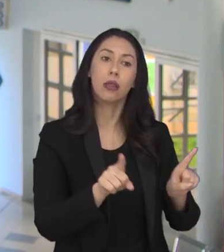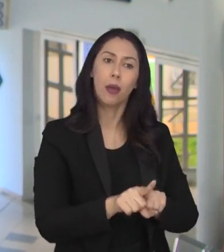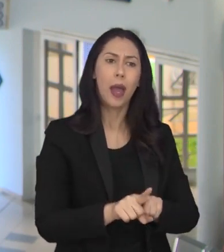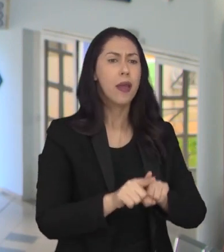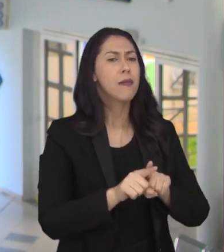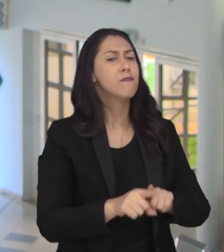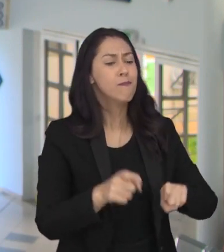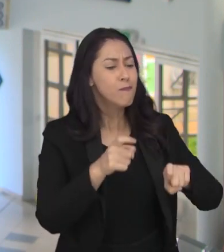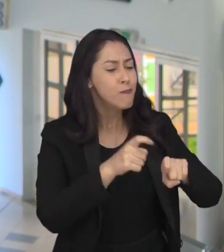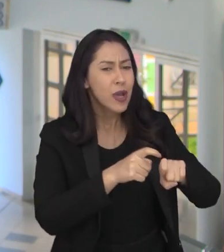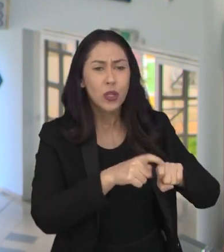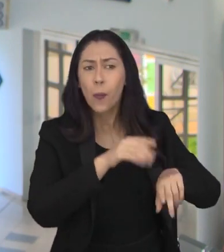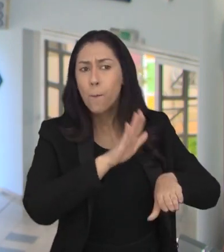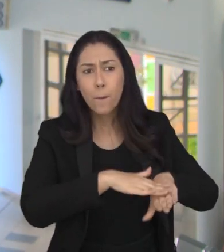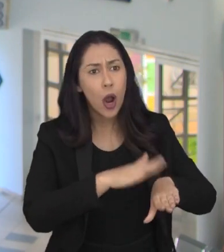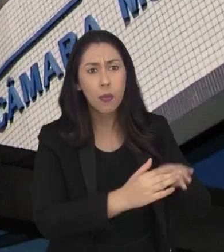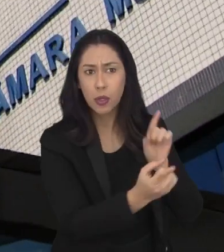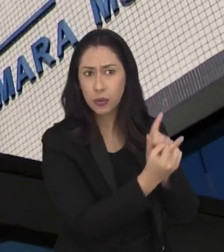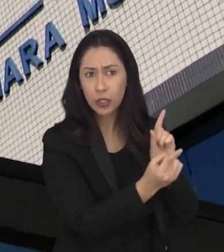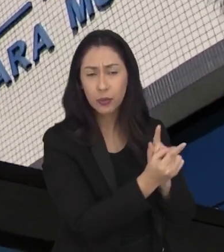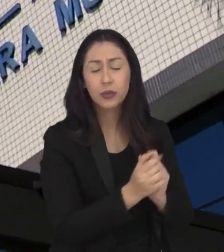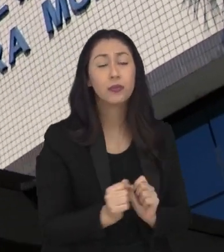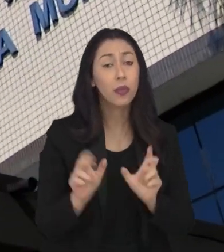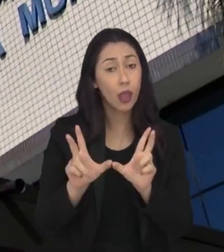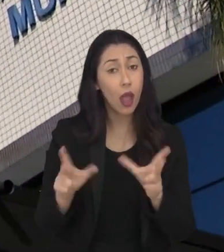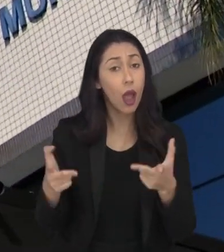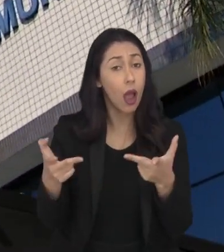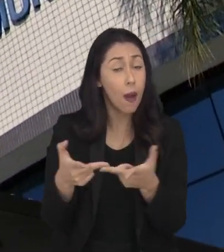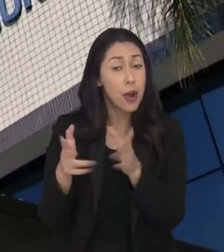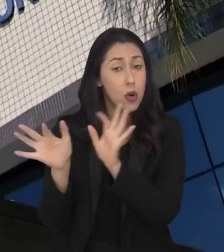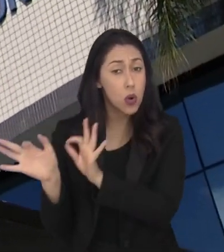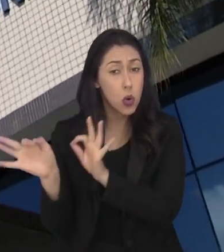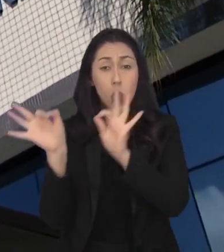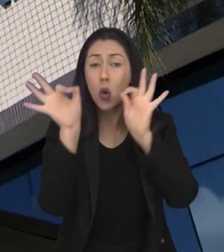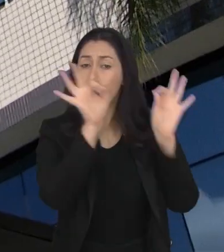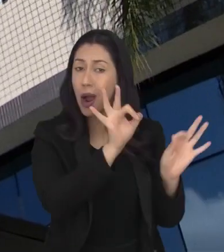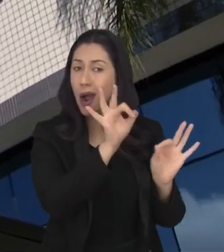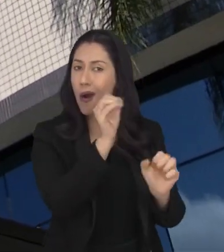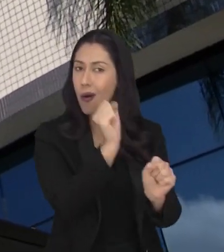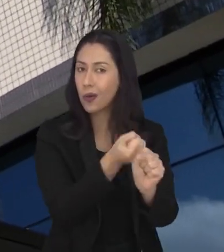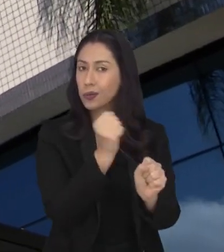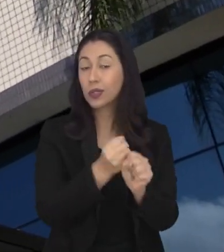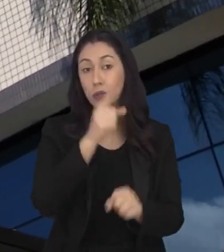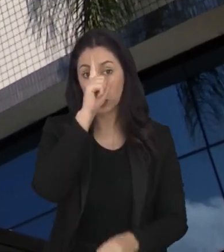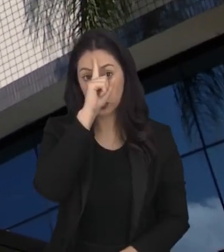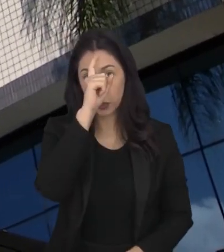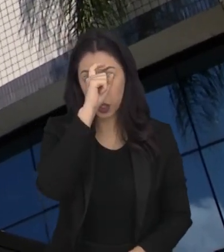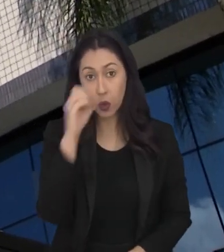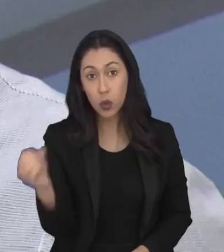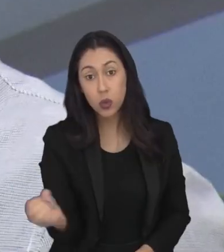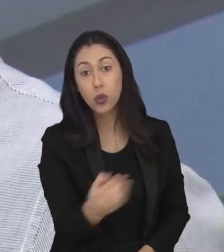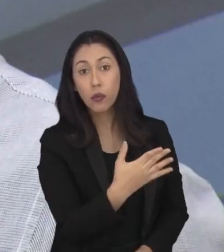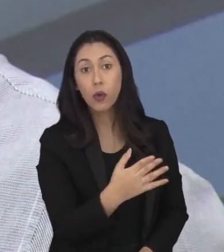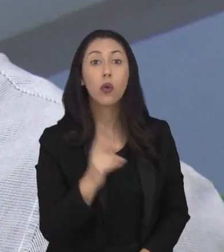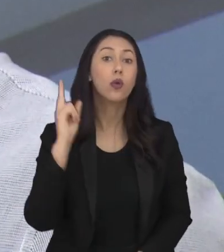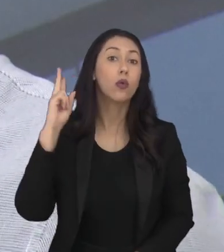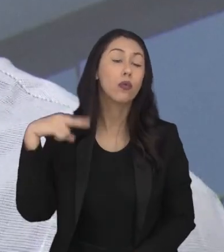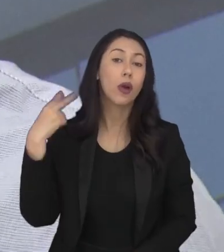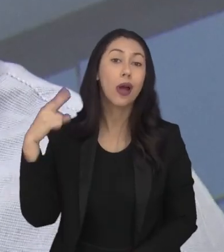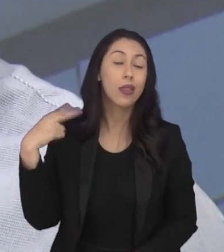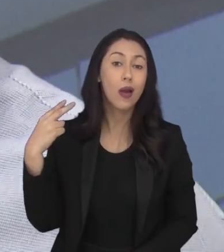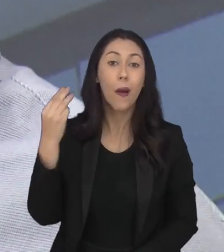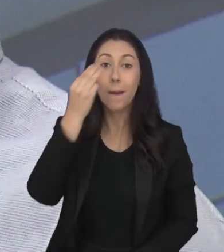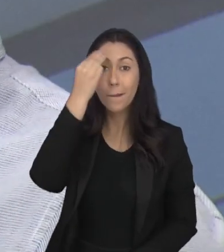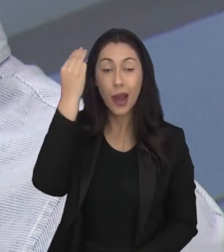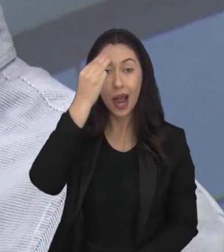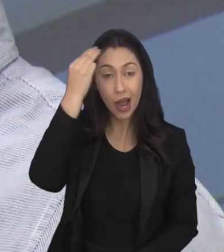específicos para esse atendimento. A Câmara deve acompanhar de perto a construção do novo pronto-socorro. Para o vereador Milton